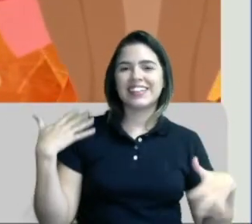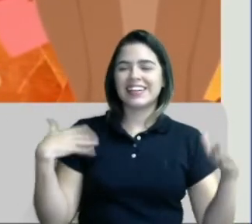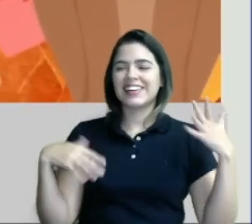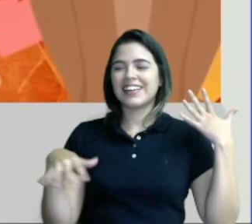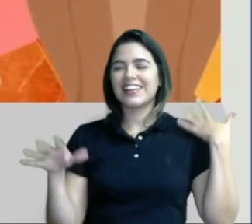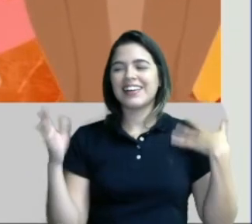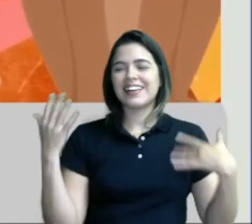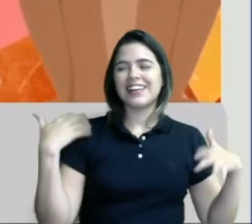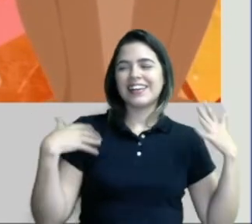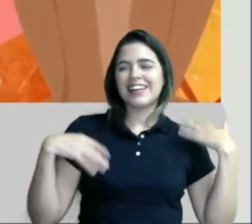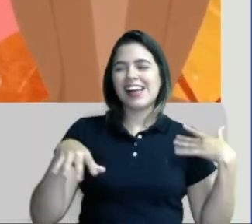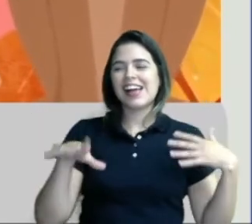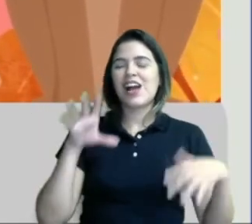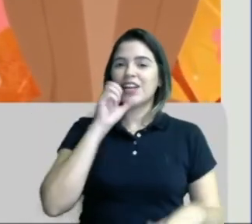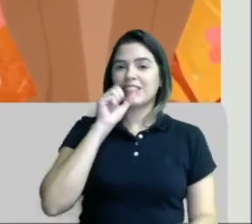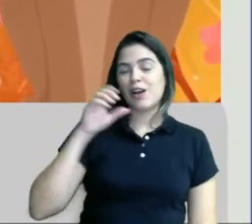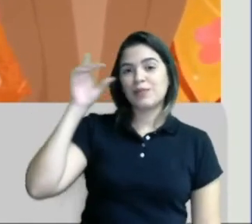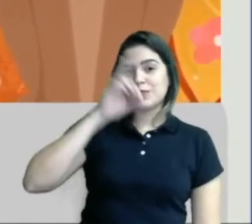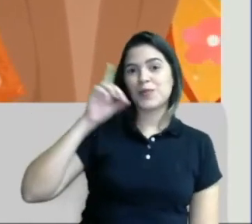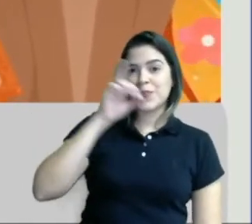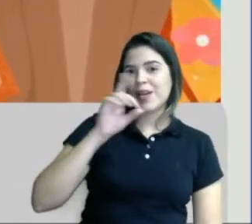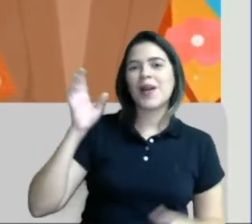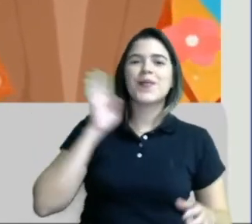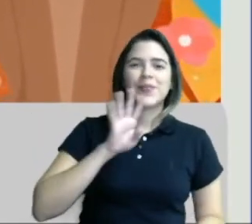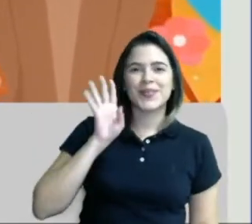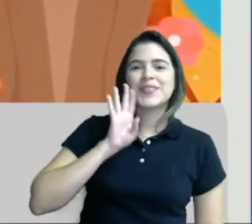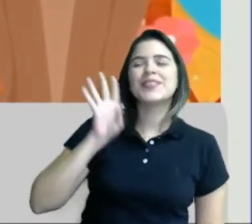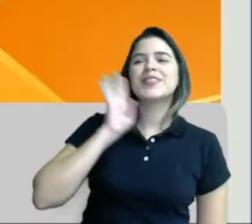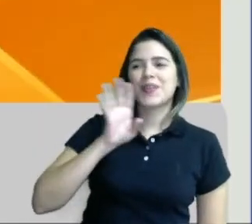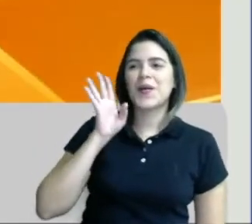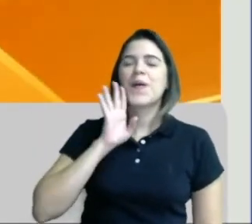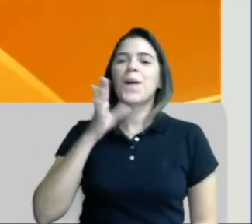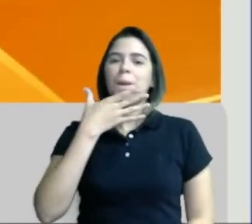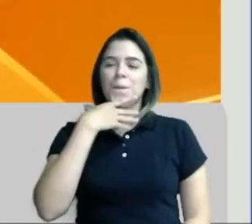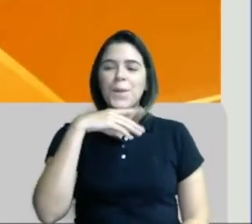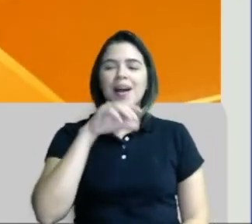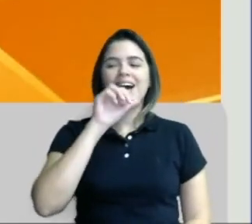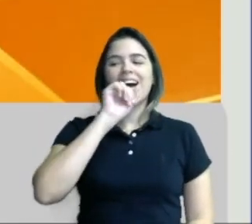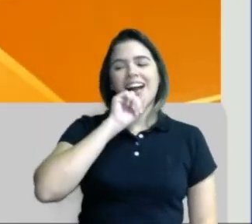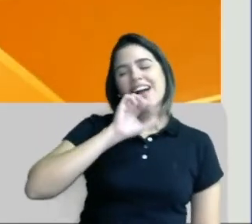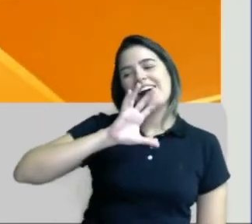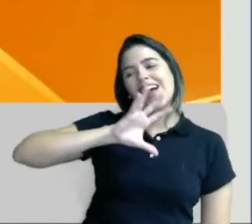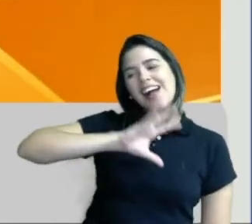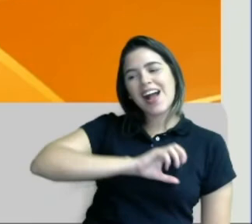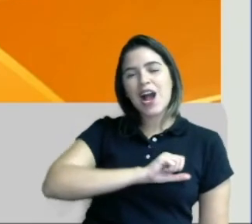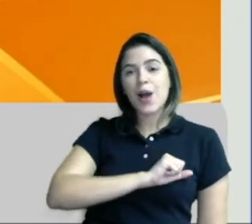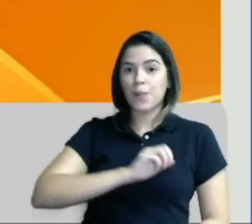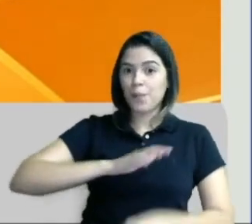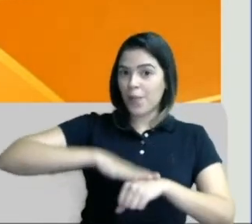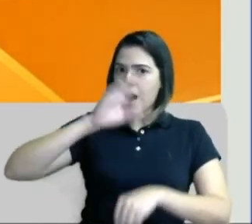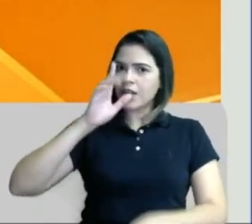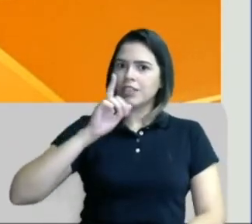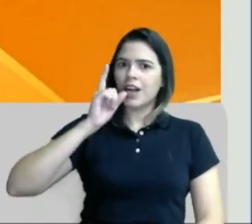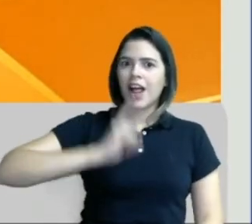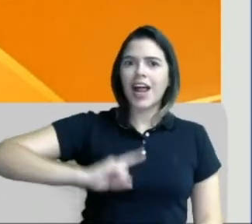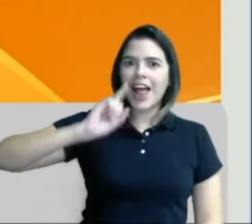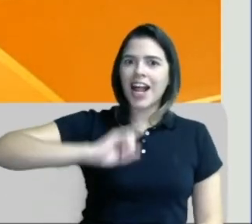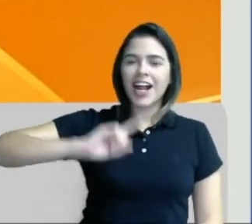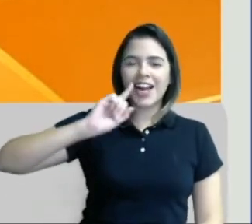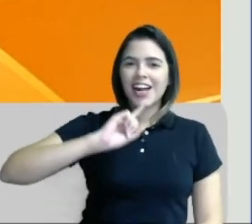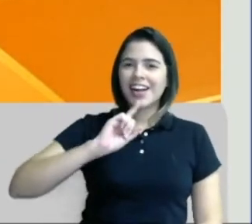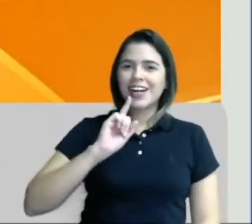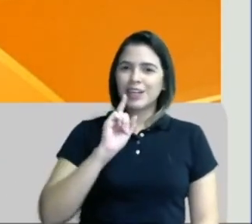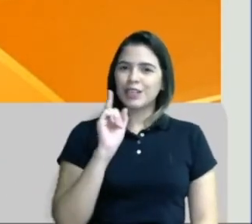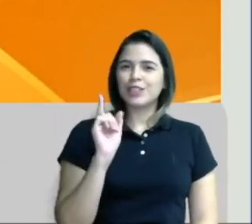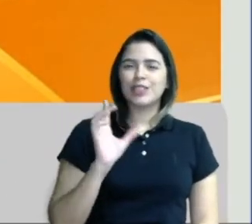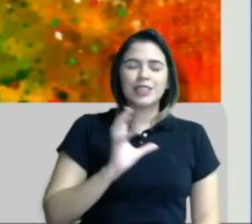super legal. Oh, pai. Te amamos mais que um sorvetão. Todo esse amor tem